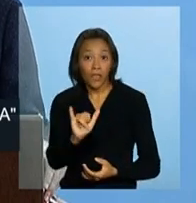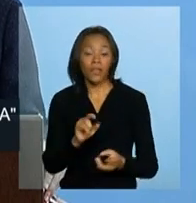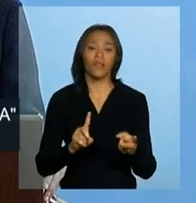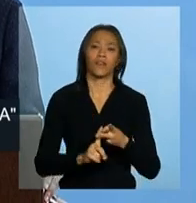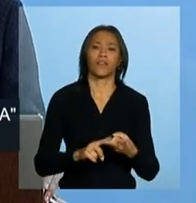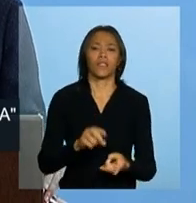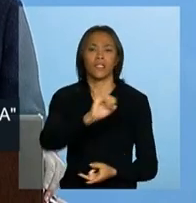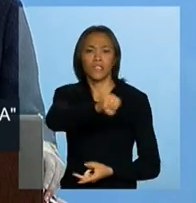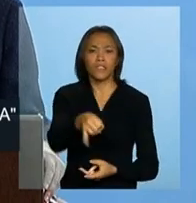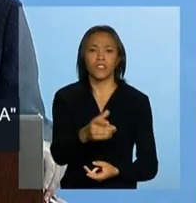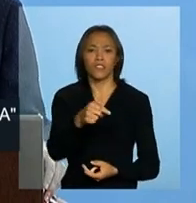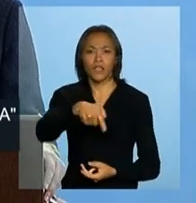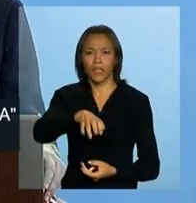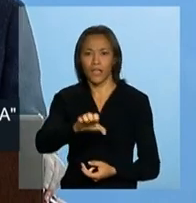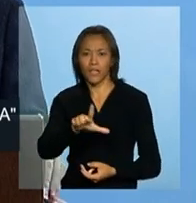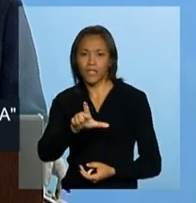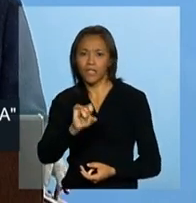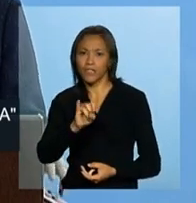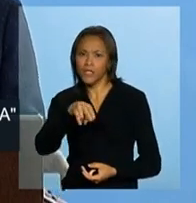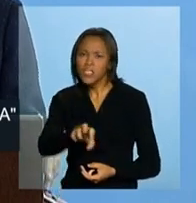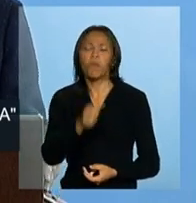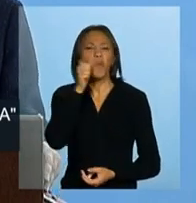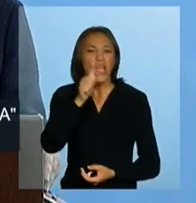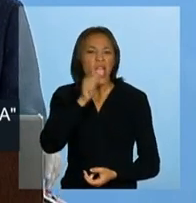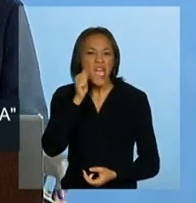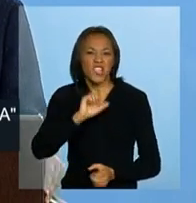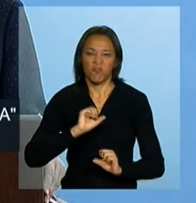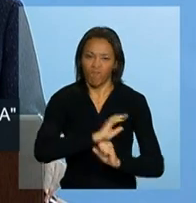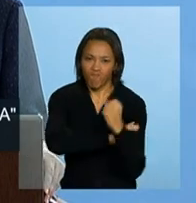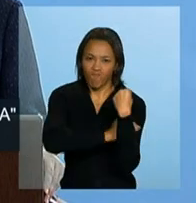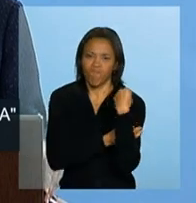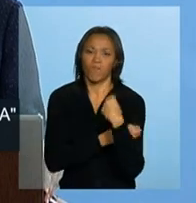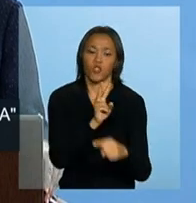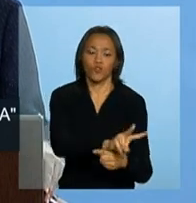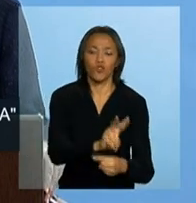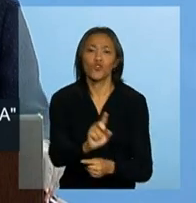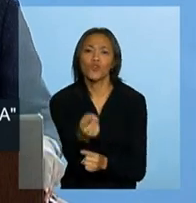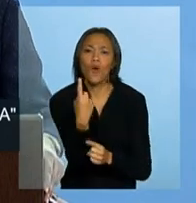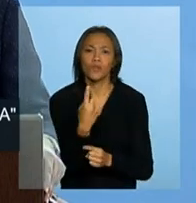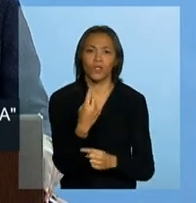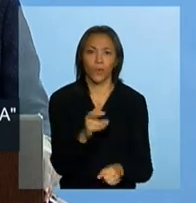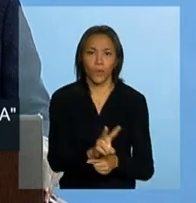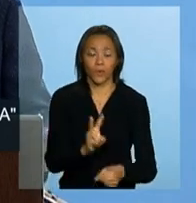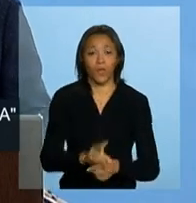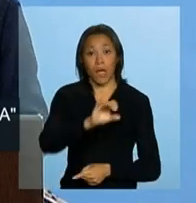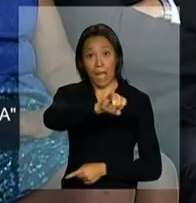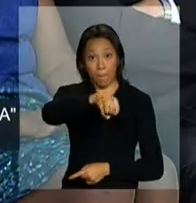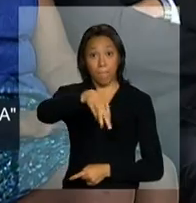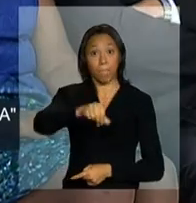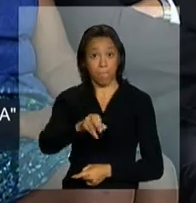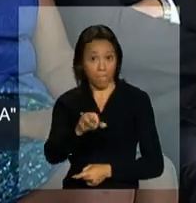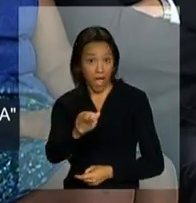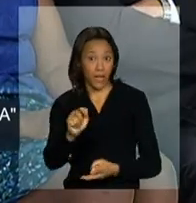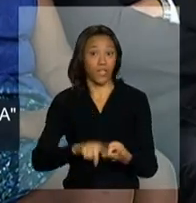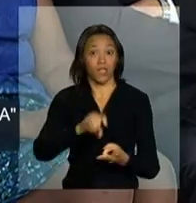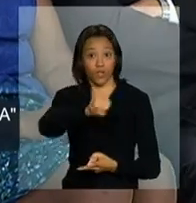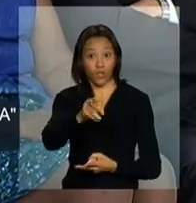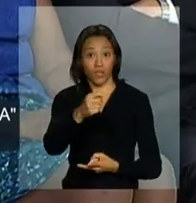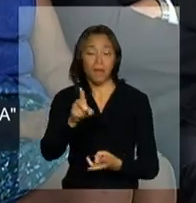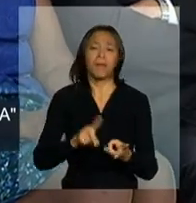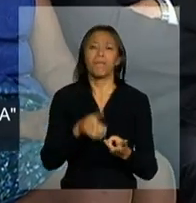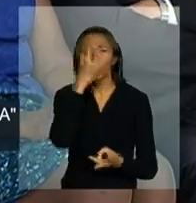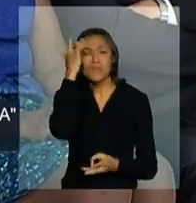mulheres guerreiras que criam seus filhos sozinhas, como a Luzinete, a Esterra, a Maria José, pequenos